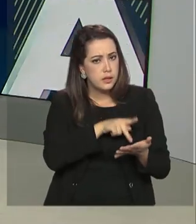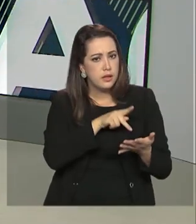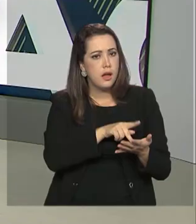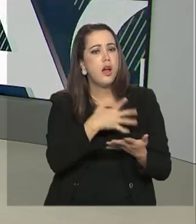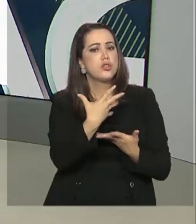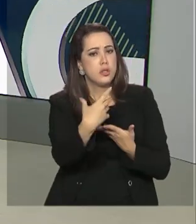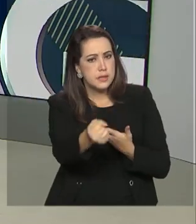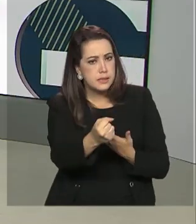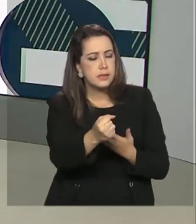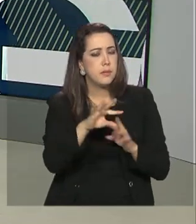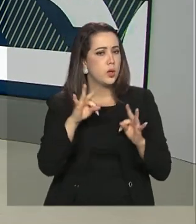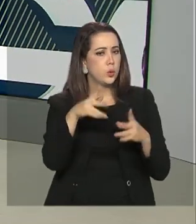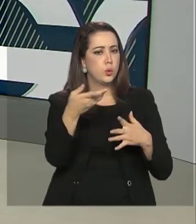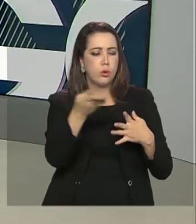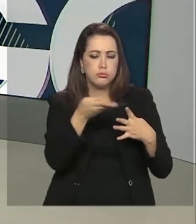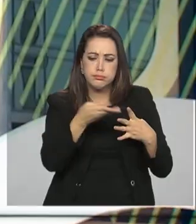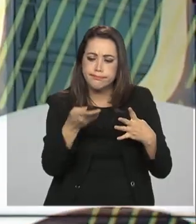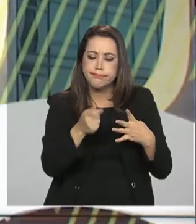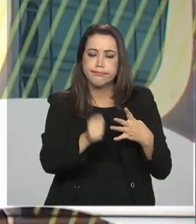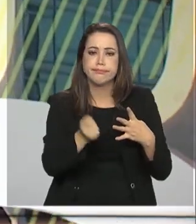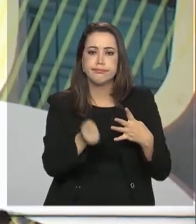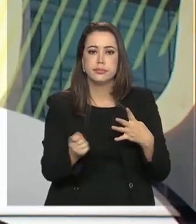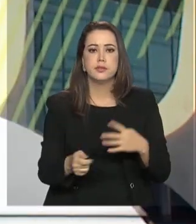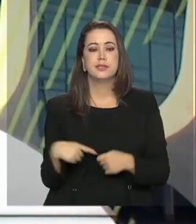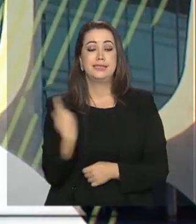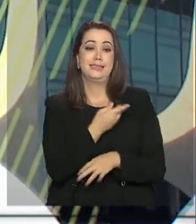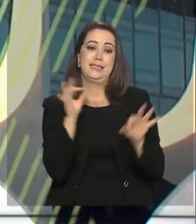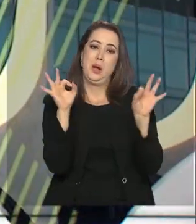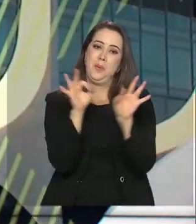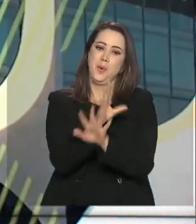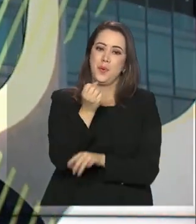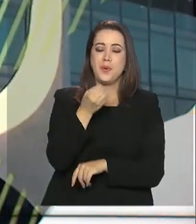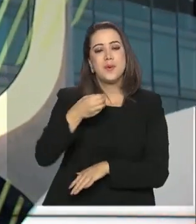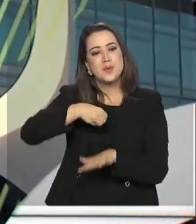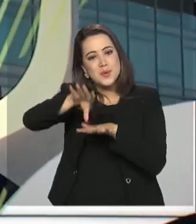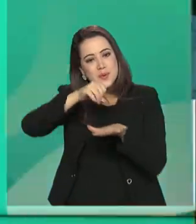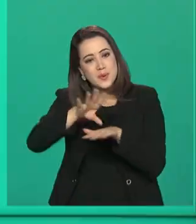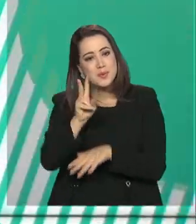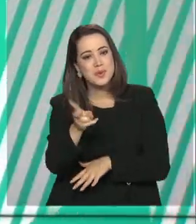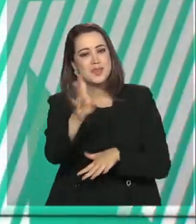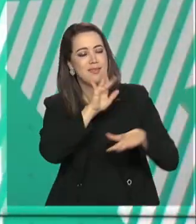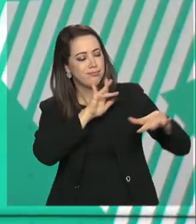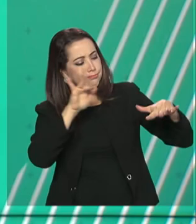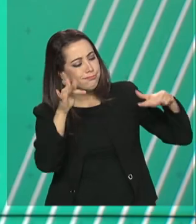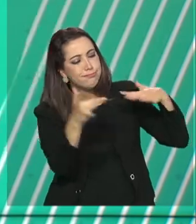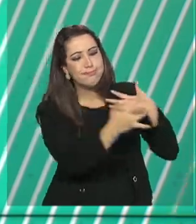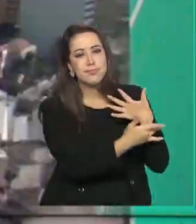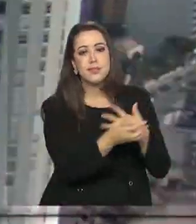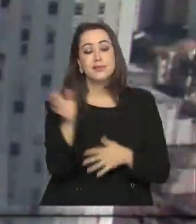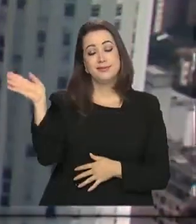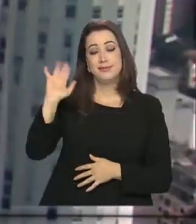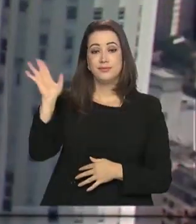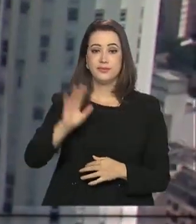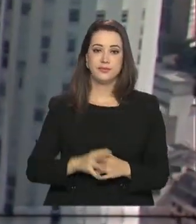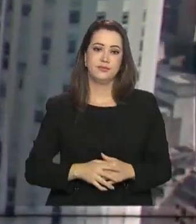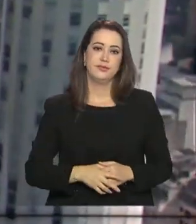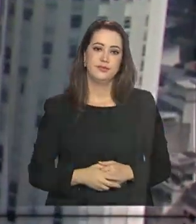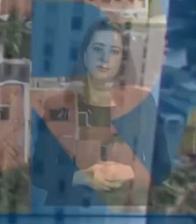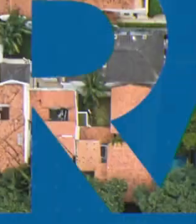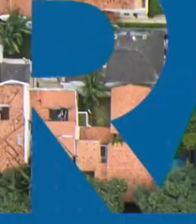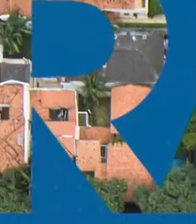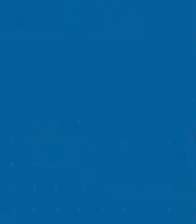receberão todas as parcelas. A gente fica por aqui e continue bem informado pelas nossas redes sociais. Até a próxima edição.